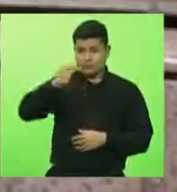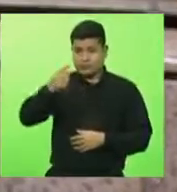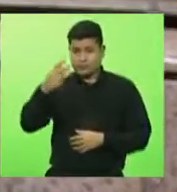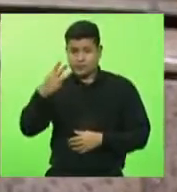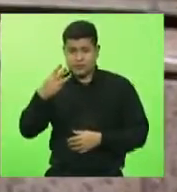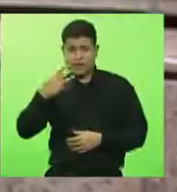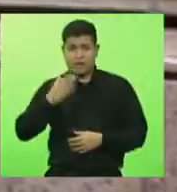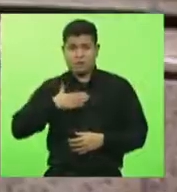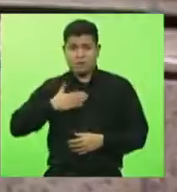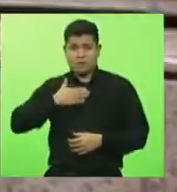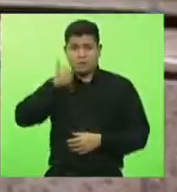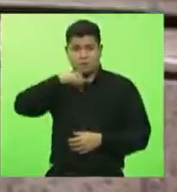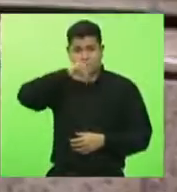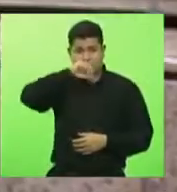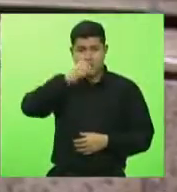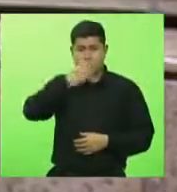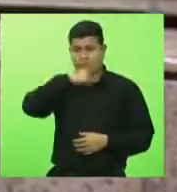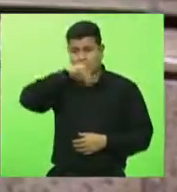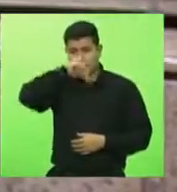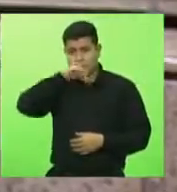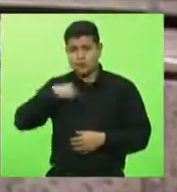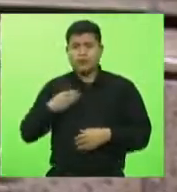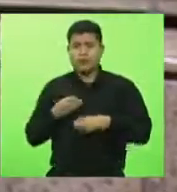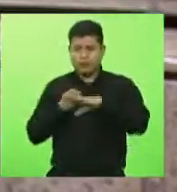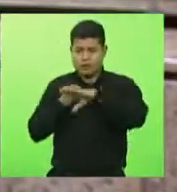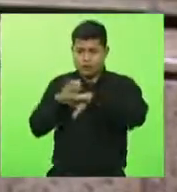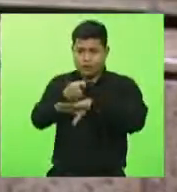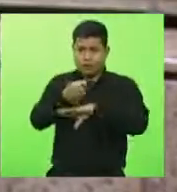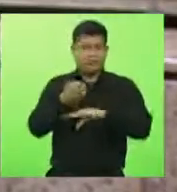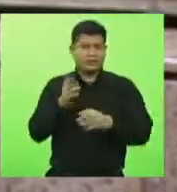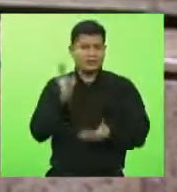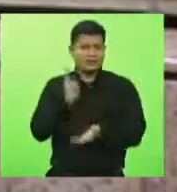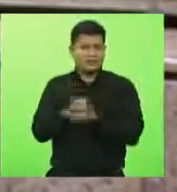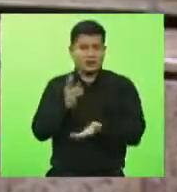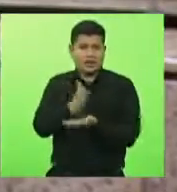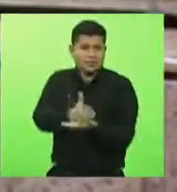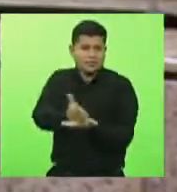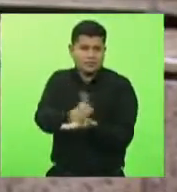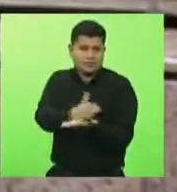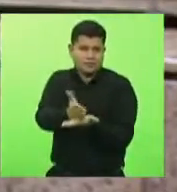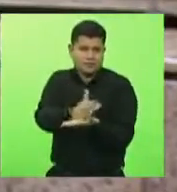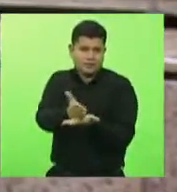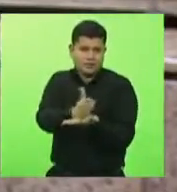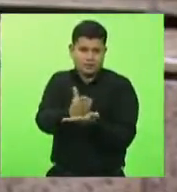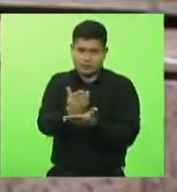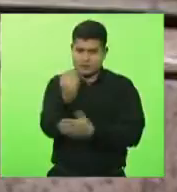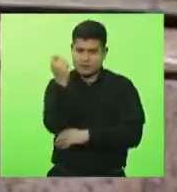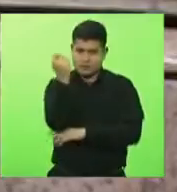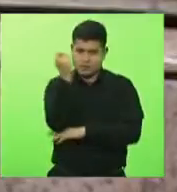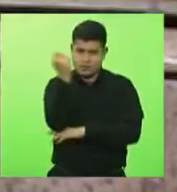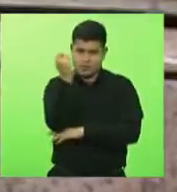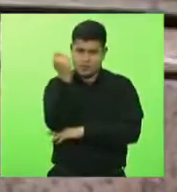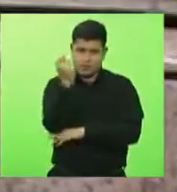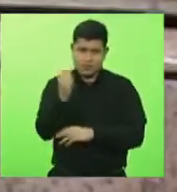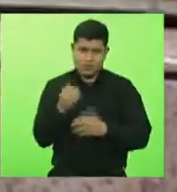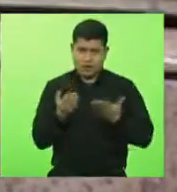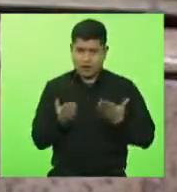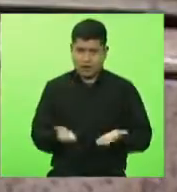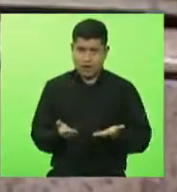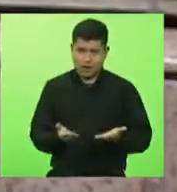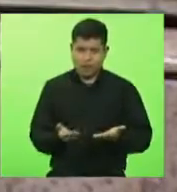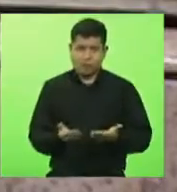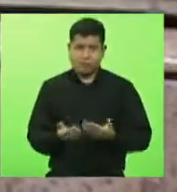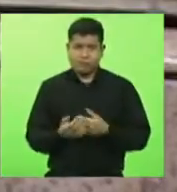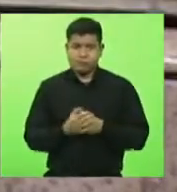minha mãe foram morar na Argentina e nós passamos por aquela fronteira a caminho de Corrientes, no noroeste da Argentina, onde meu pai foi